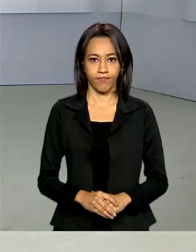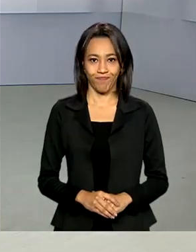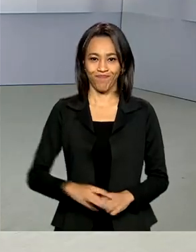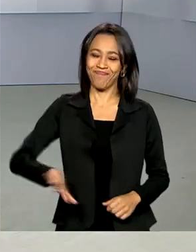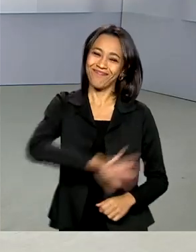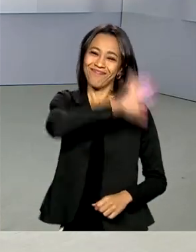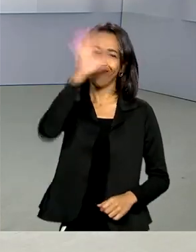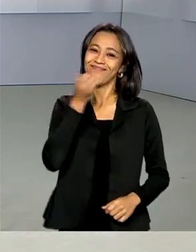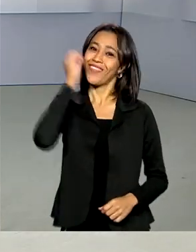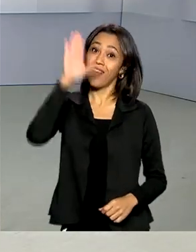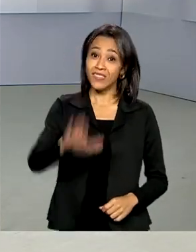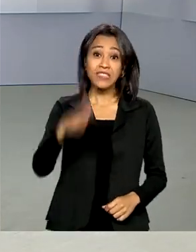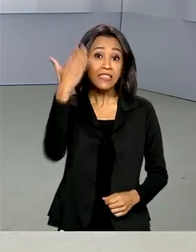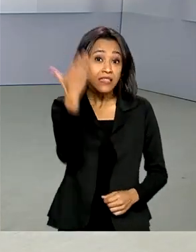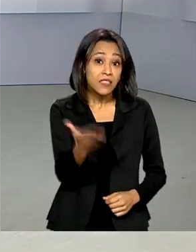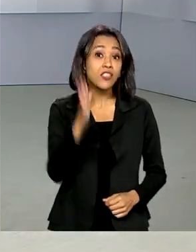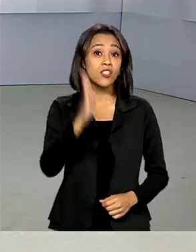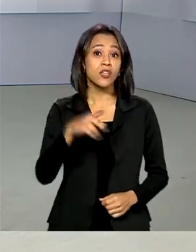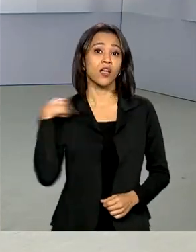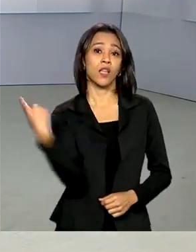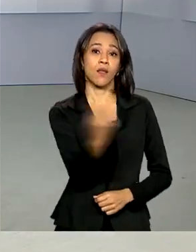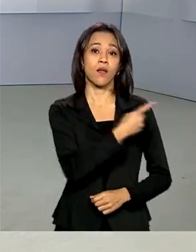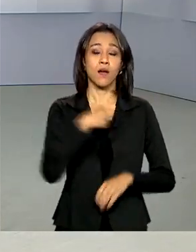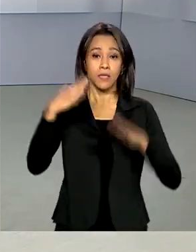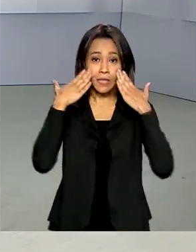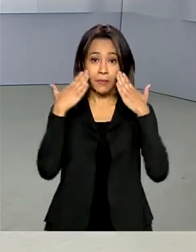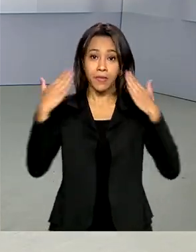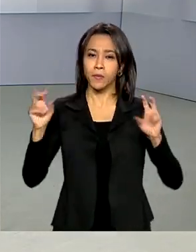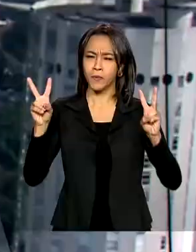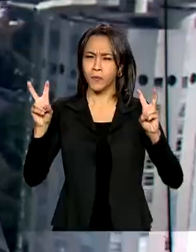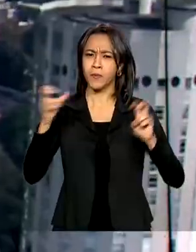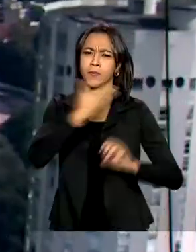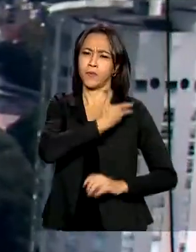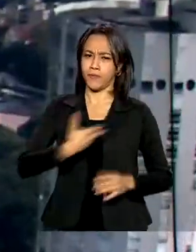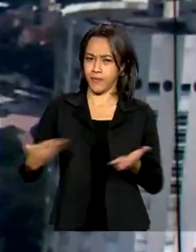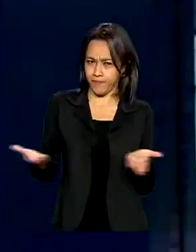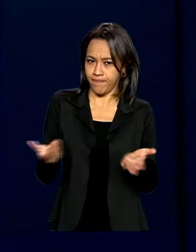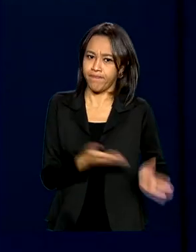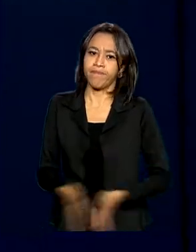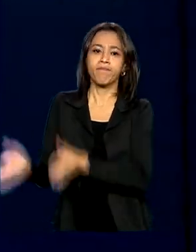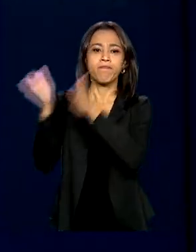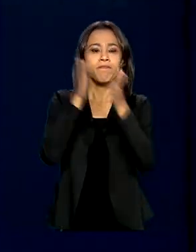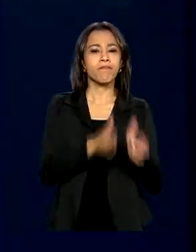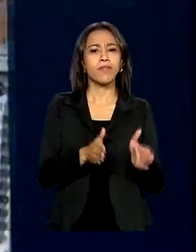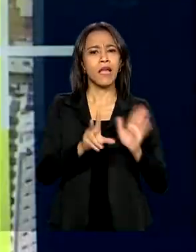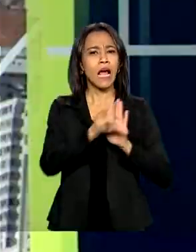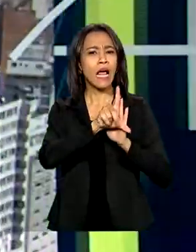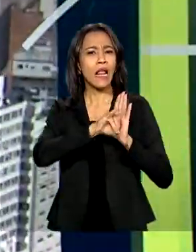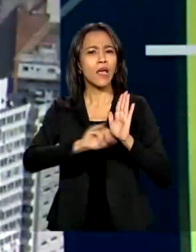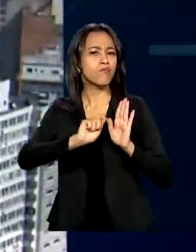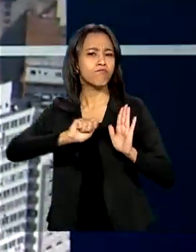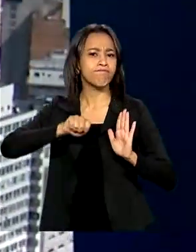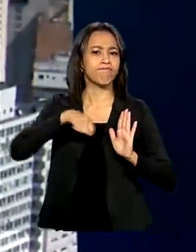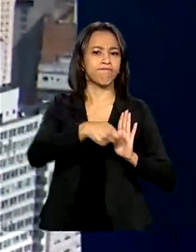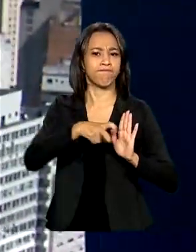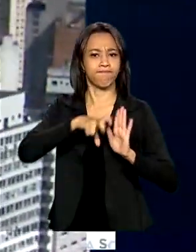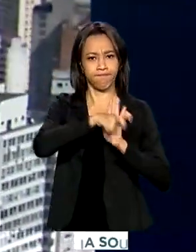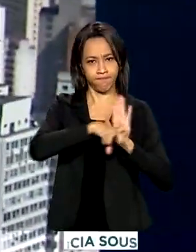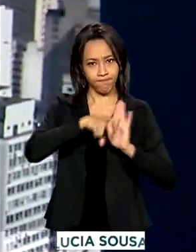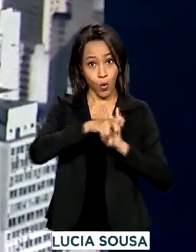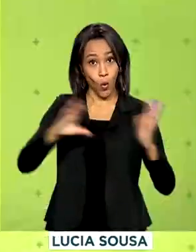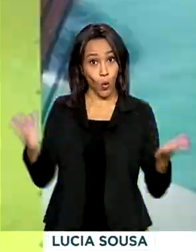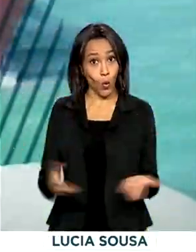Olá, boa tarde para você. Já estamos no ar com o governo agora. A lei Maria da Penha completa hoje 14